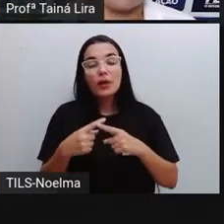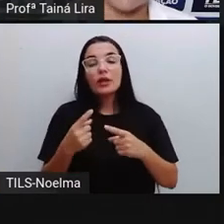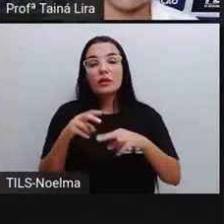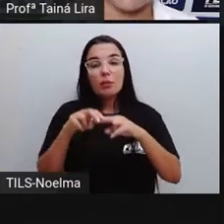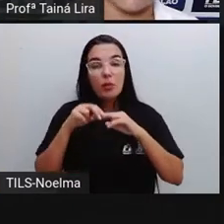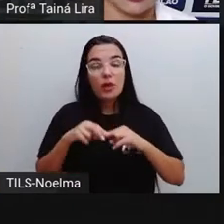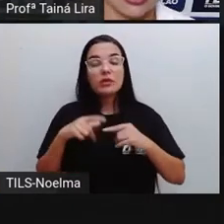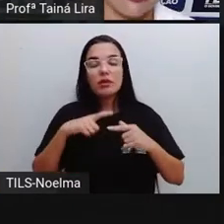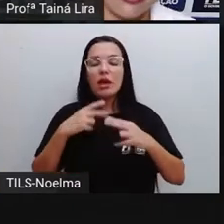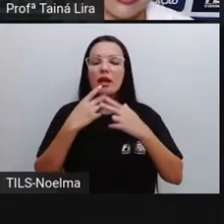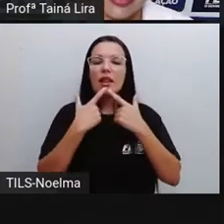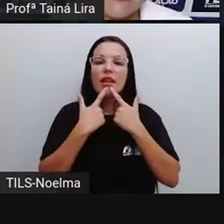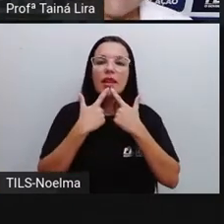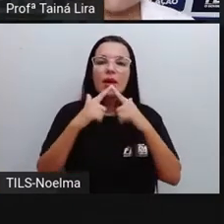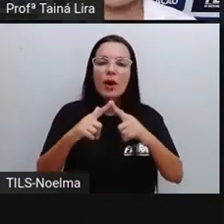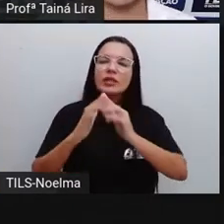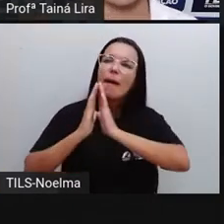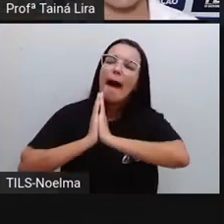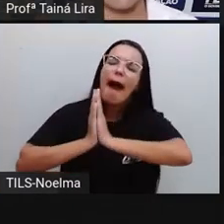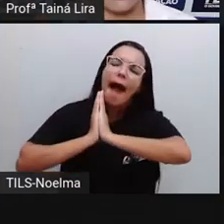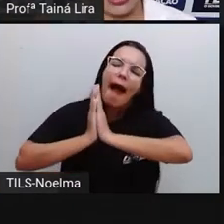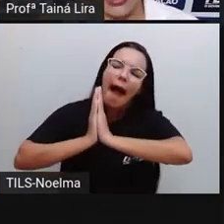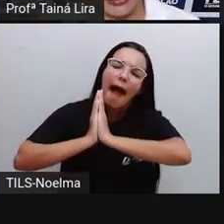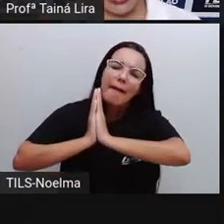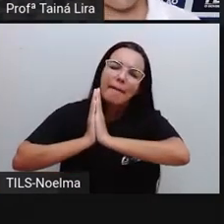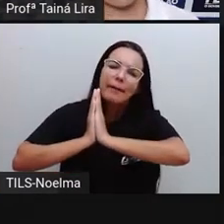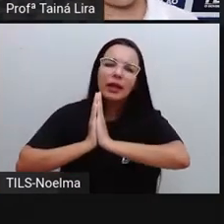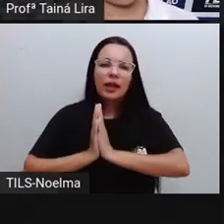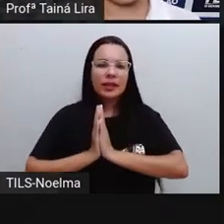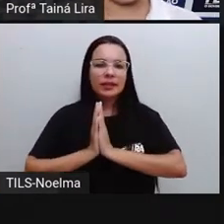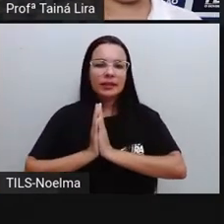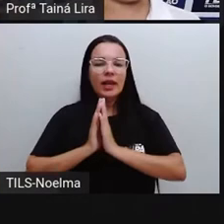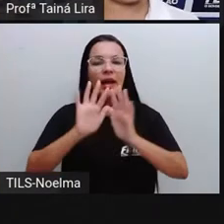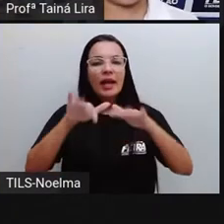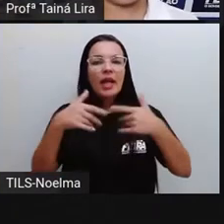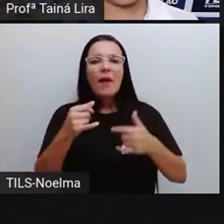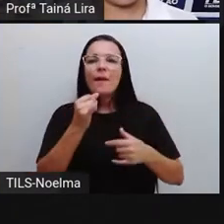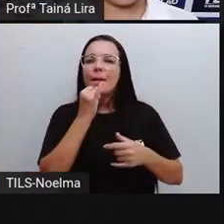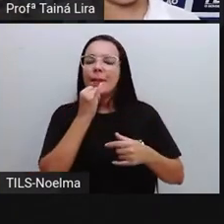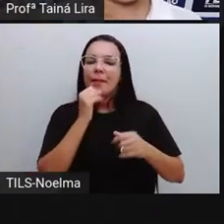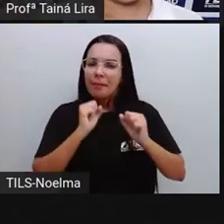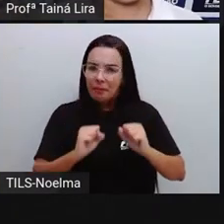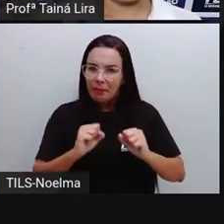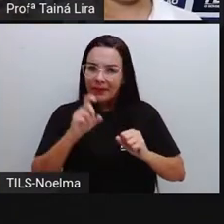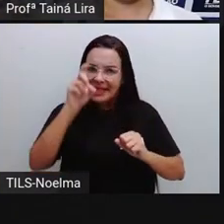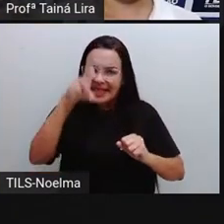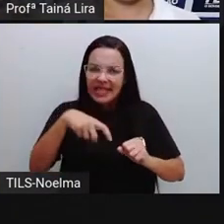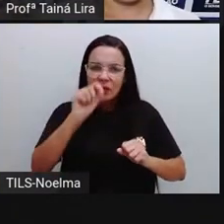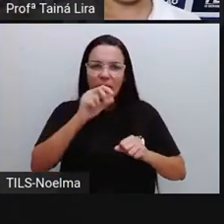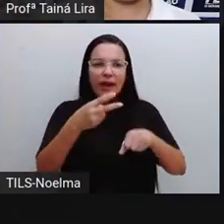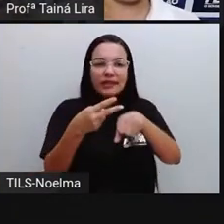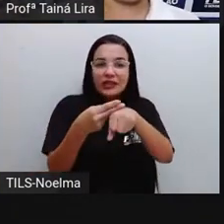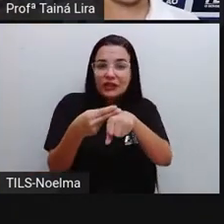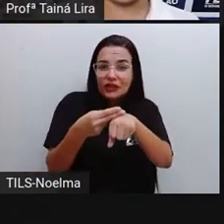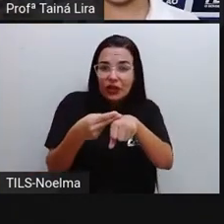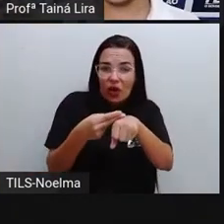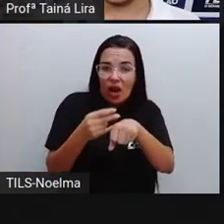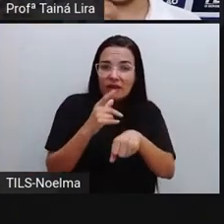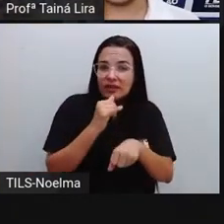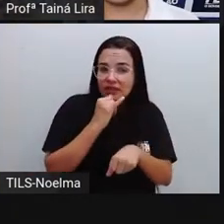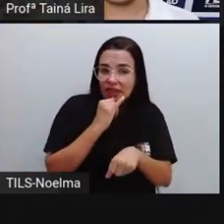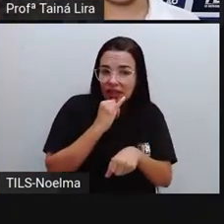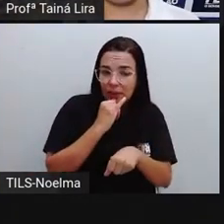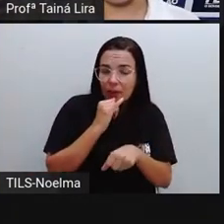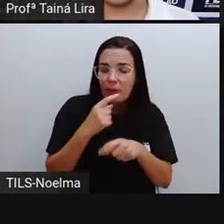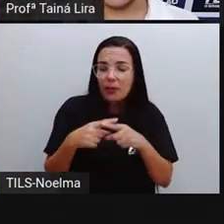apelativa, tá? Então seja lá no exemplo do chocolate, né? Que ela aí vai tocar ali na